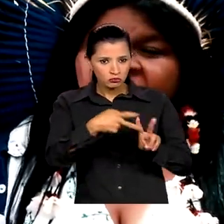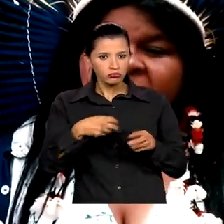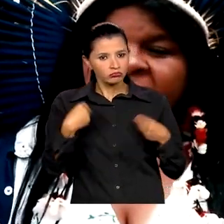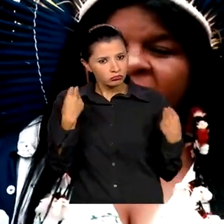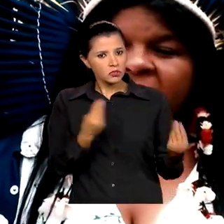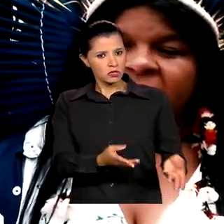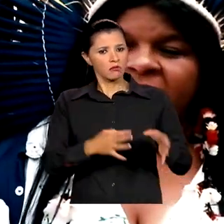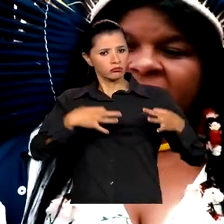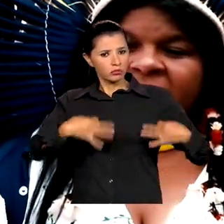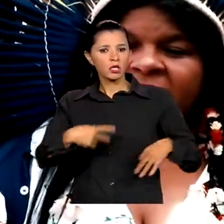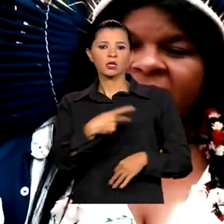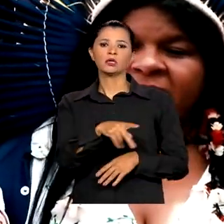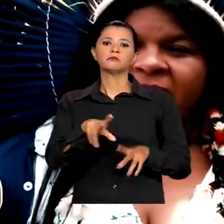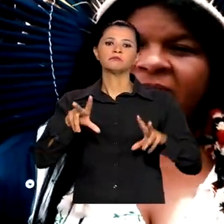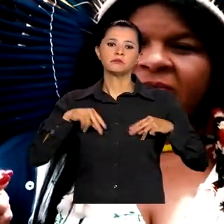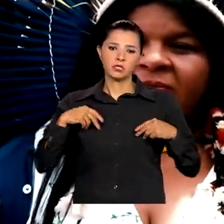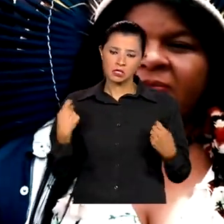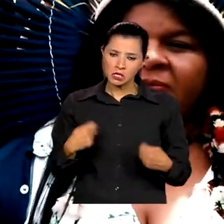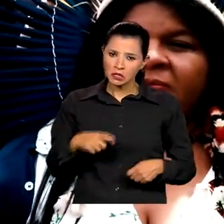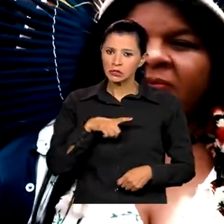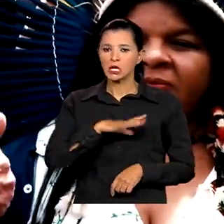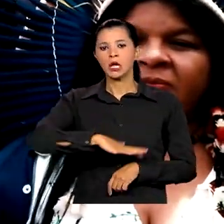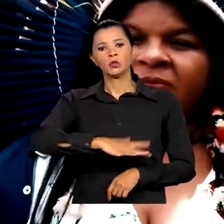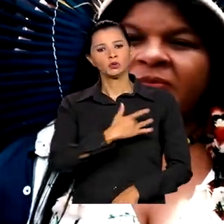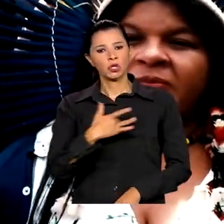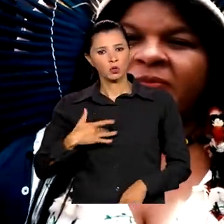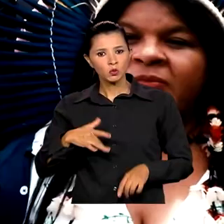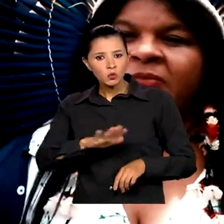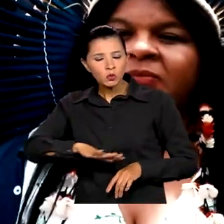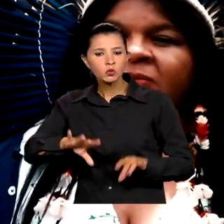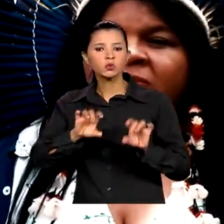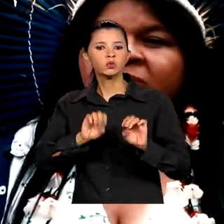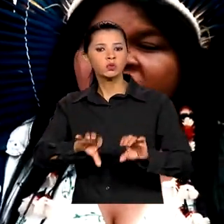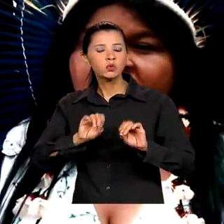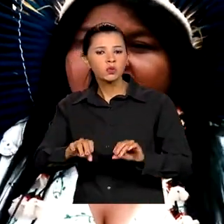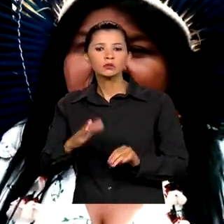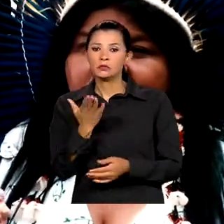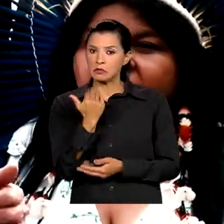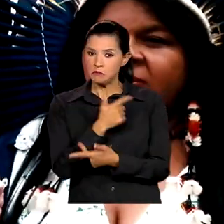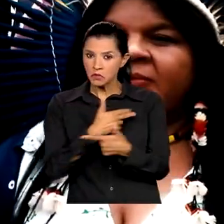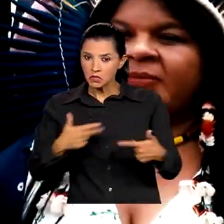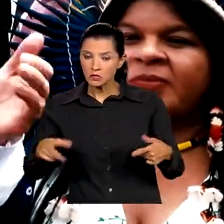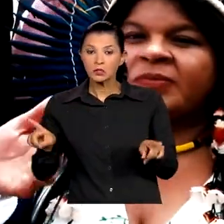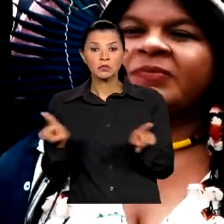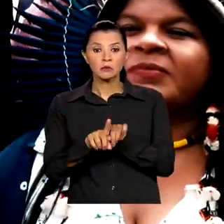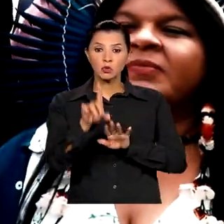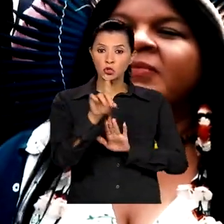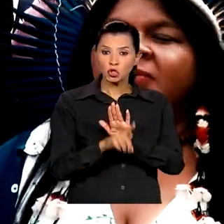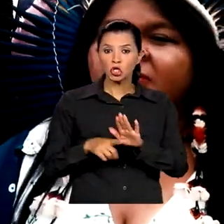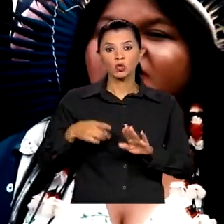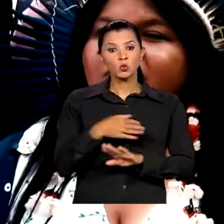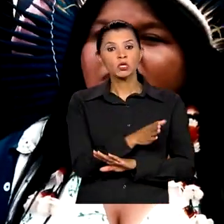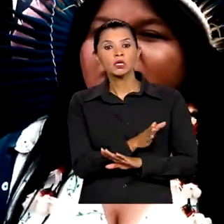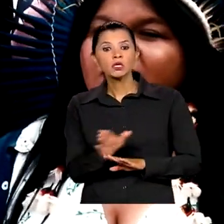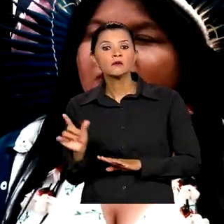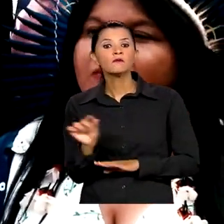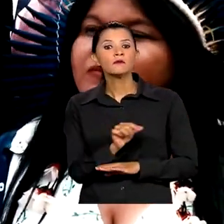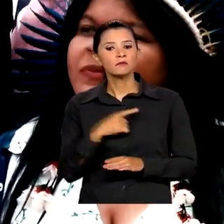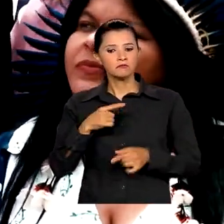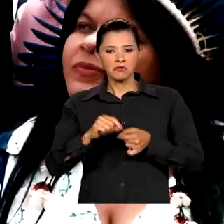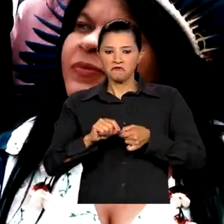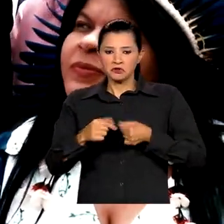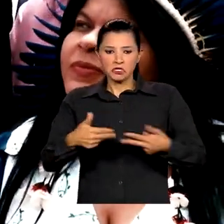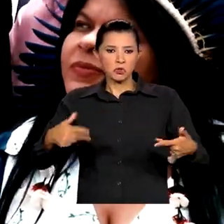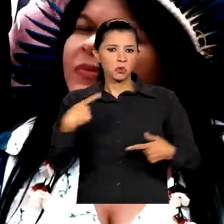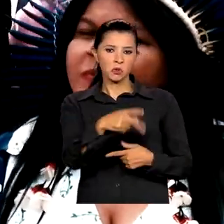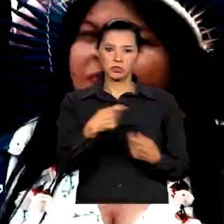a eles a dignidade que eles merecem na saúde, na educação, na alimentação e no direito de ir e vir para fazer as coisas que